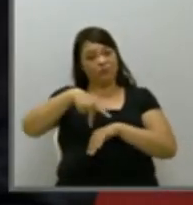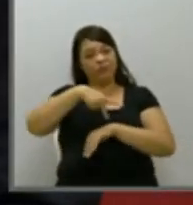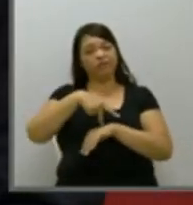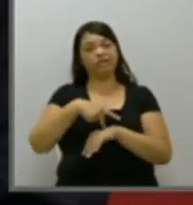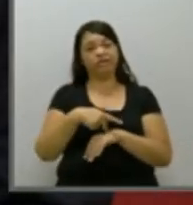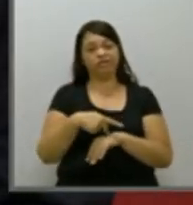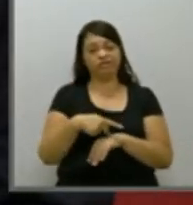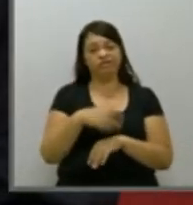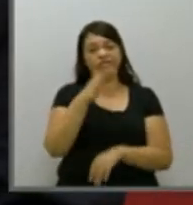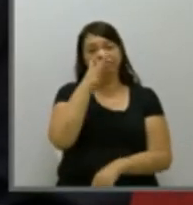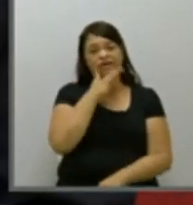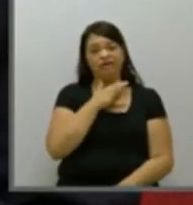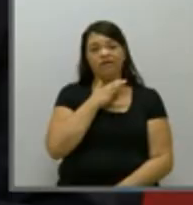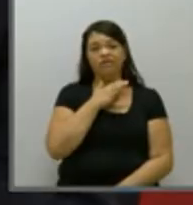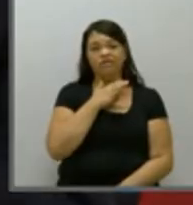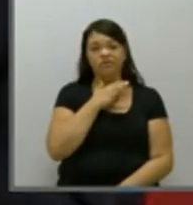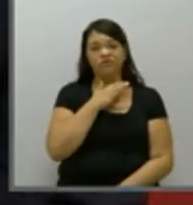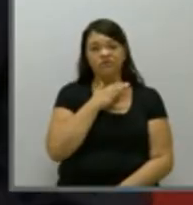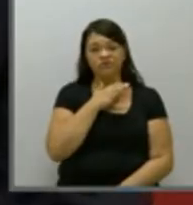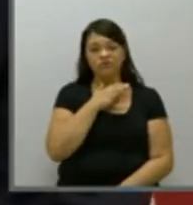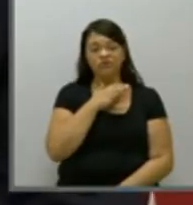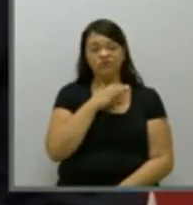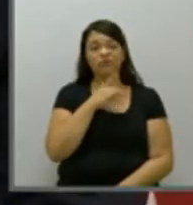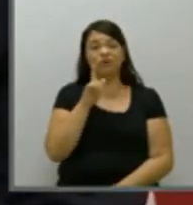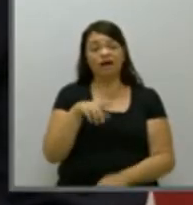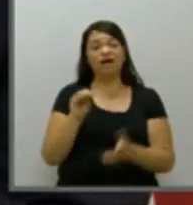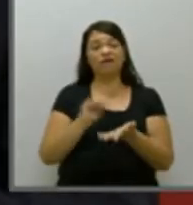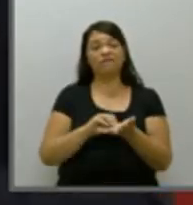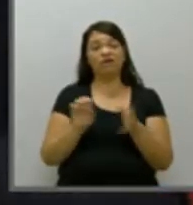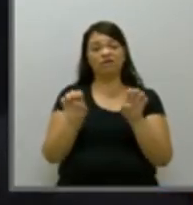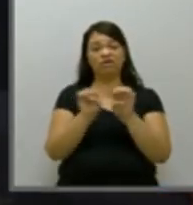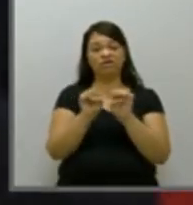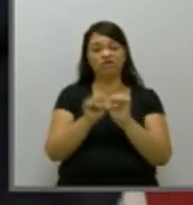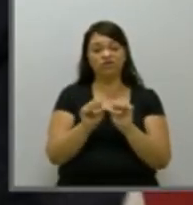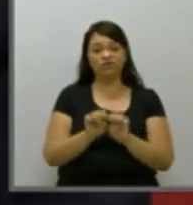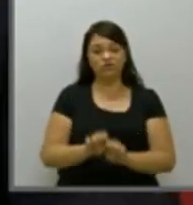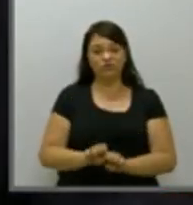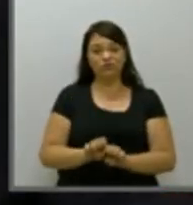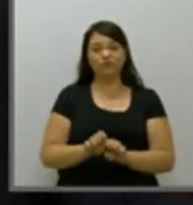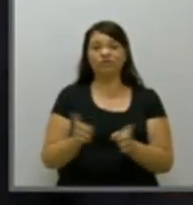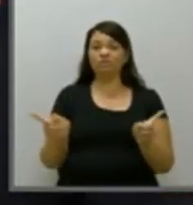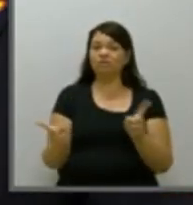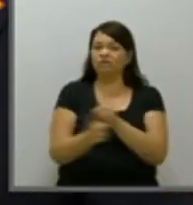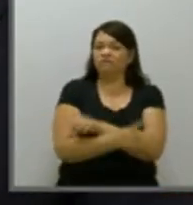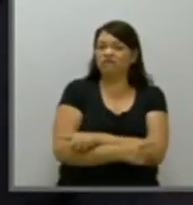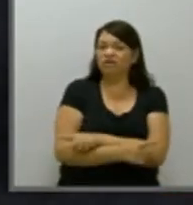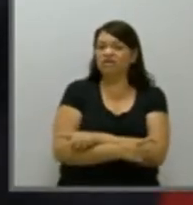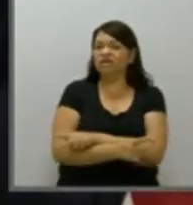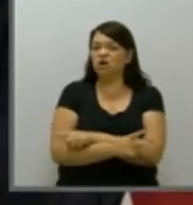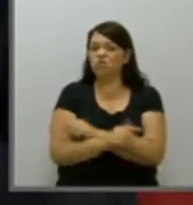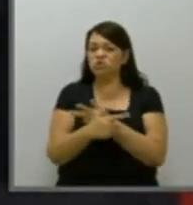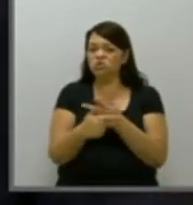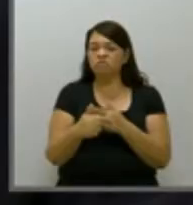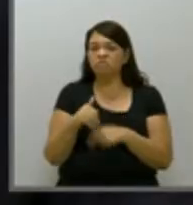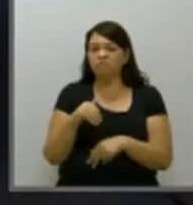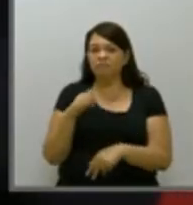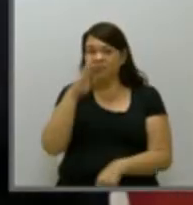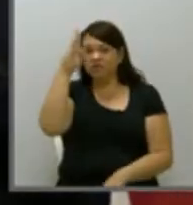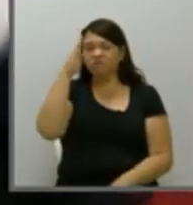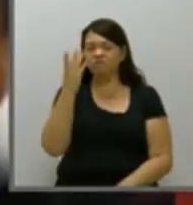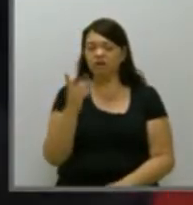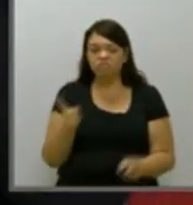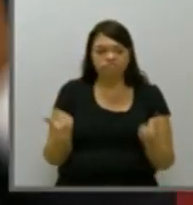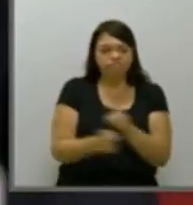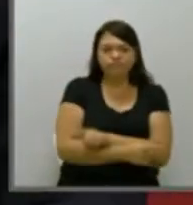desestruturação da democracia, da inversão de prioridades que houve quando